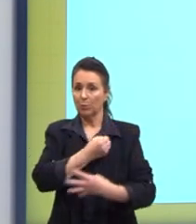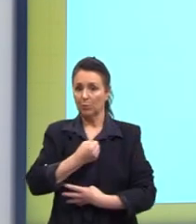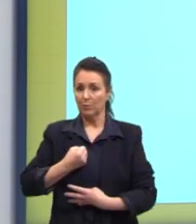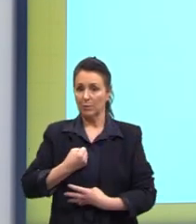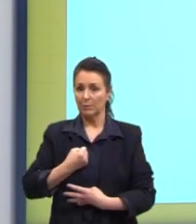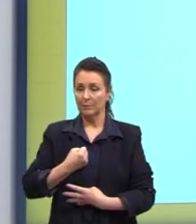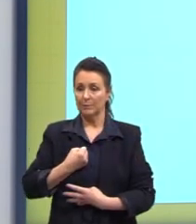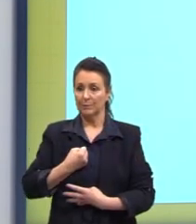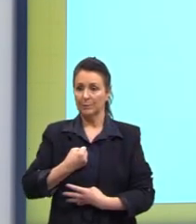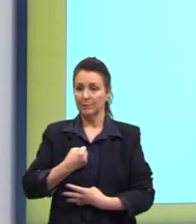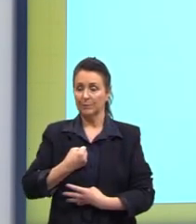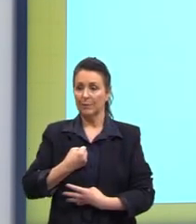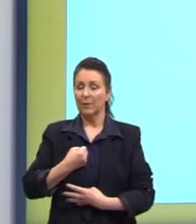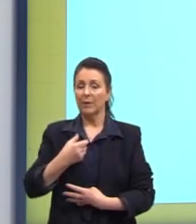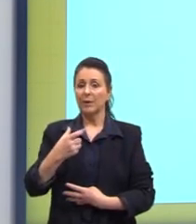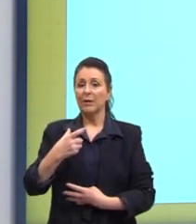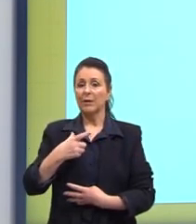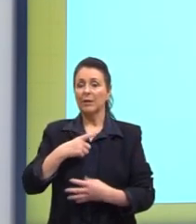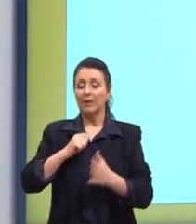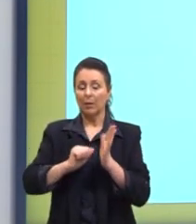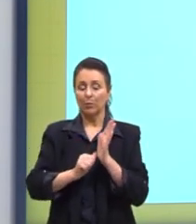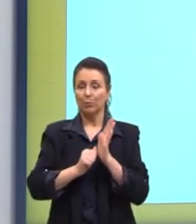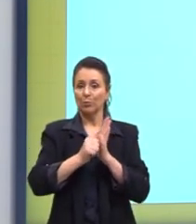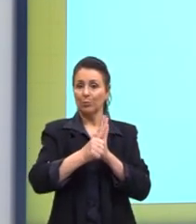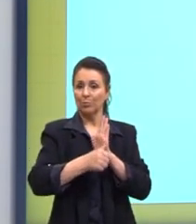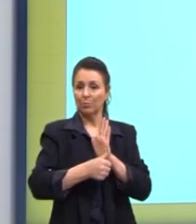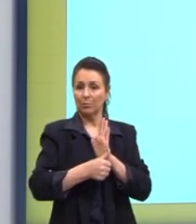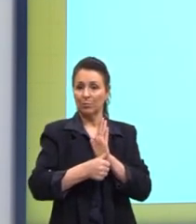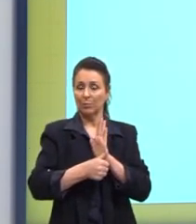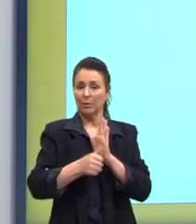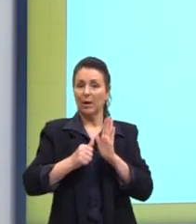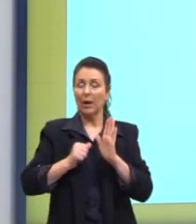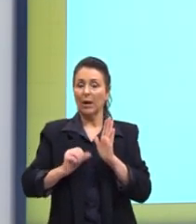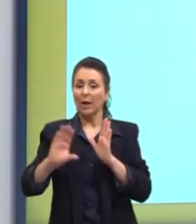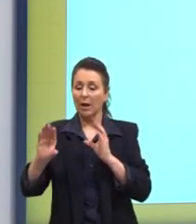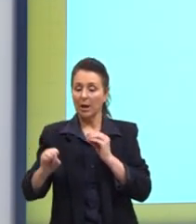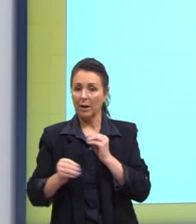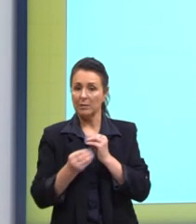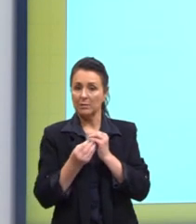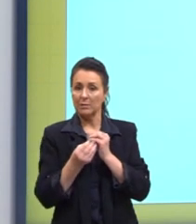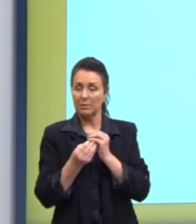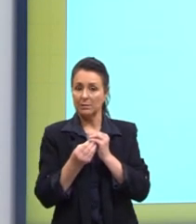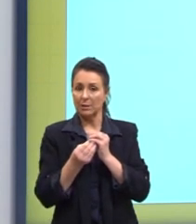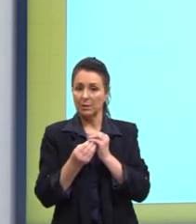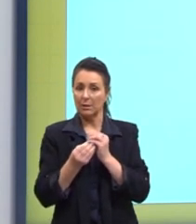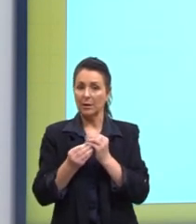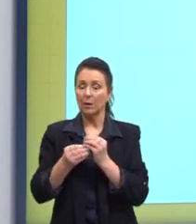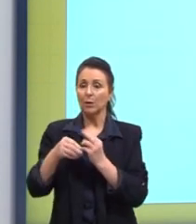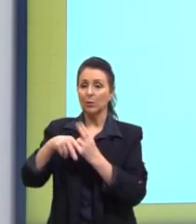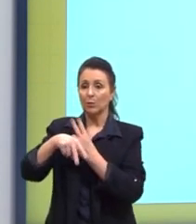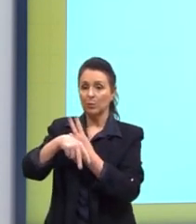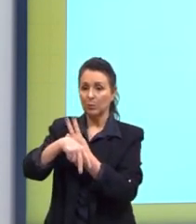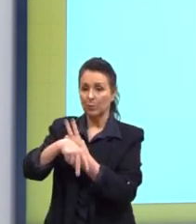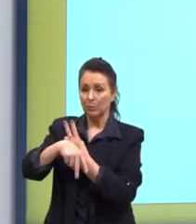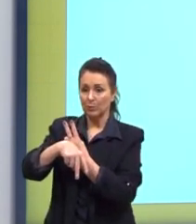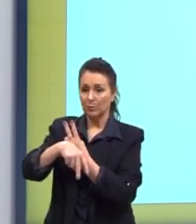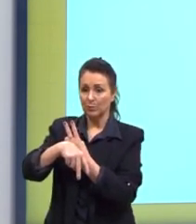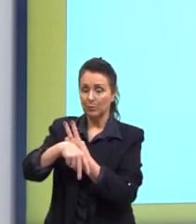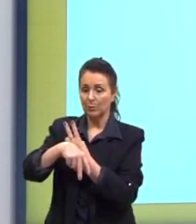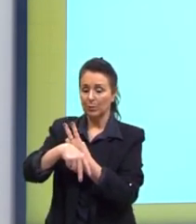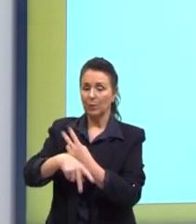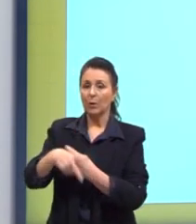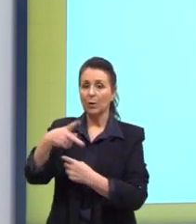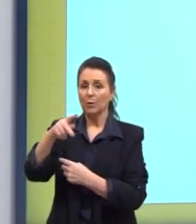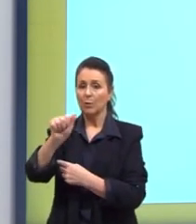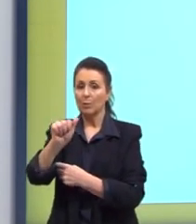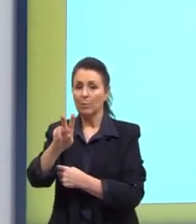Aqui, na síndrome de Dow, então, é acrescentado um cromossomo no par de número